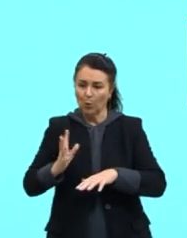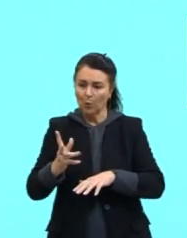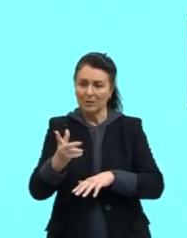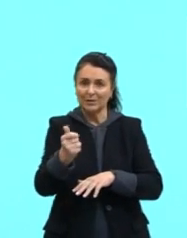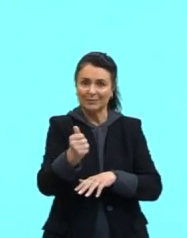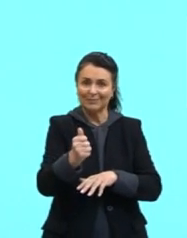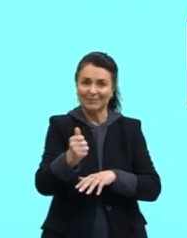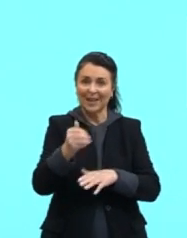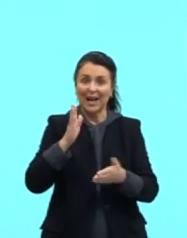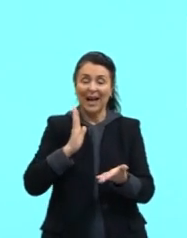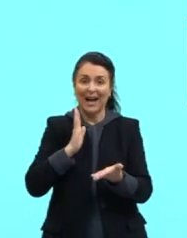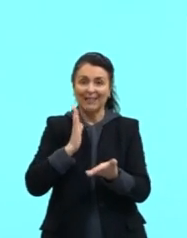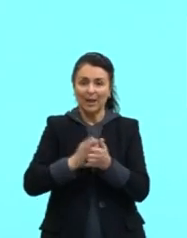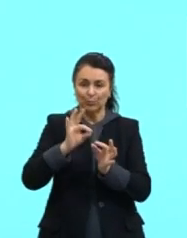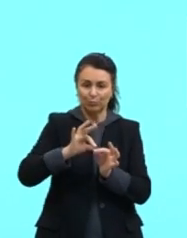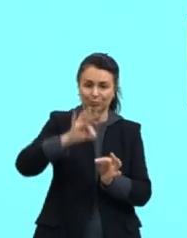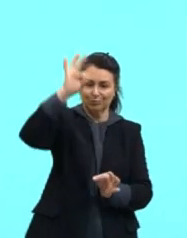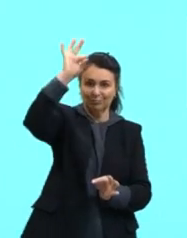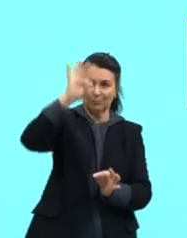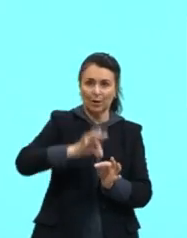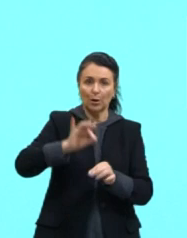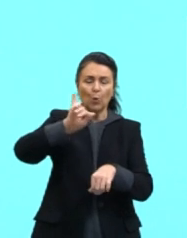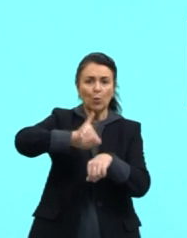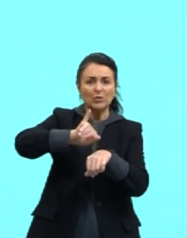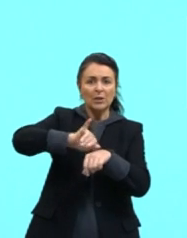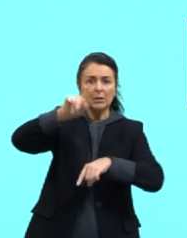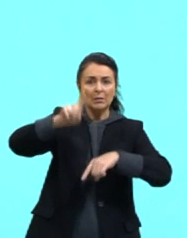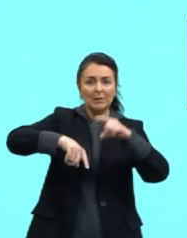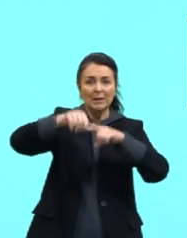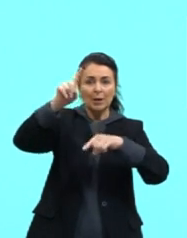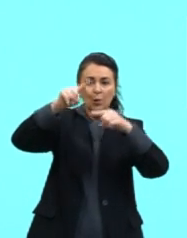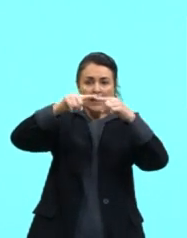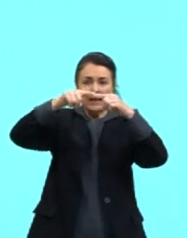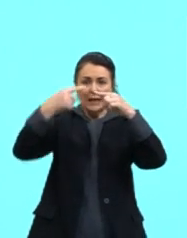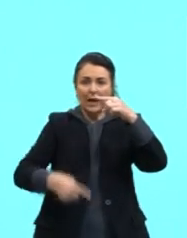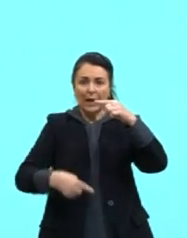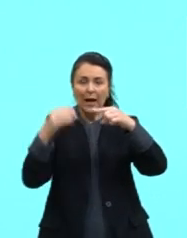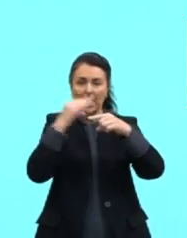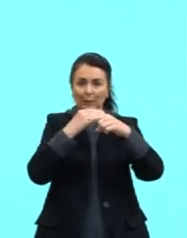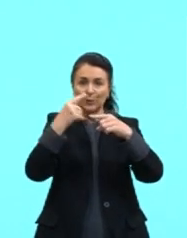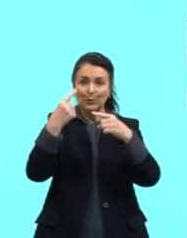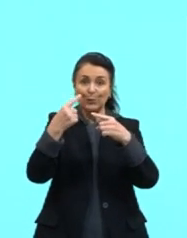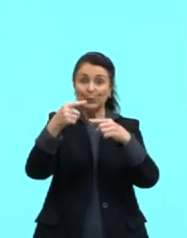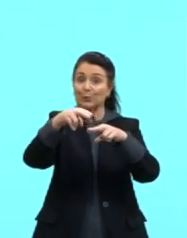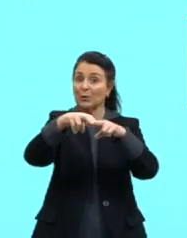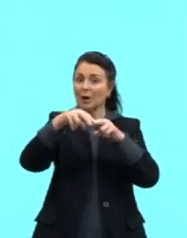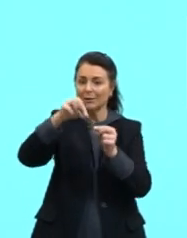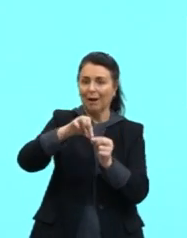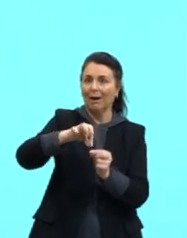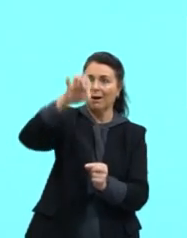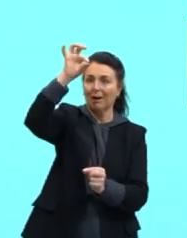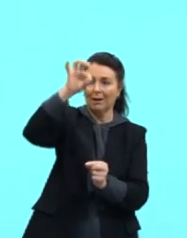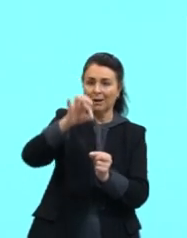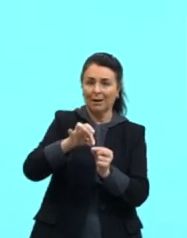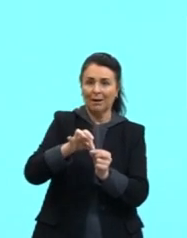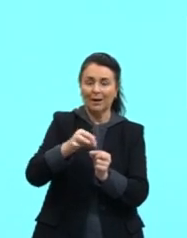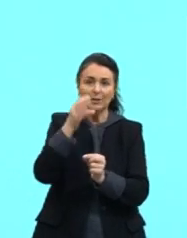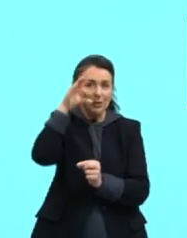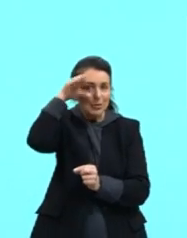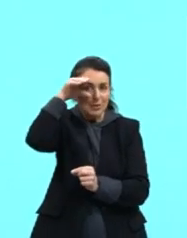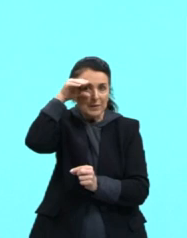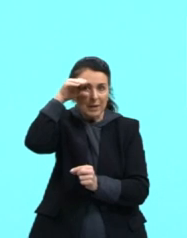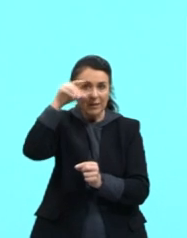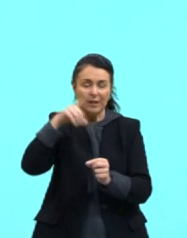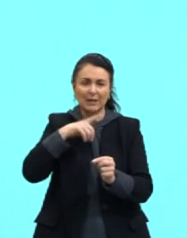Então, os objetos, eles acabam caindo mais rápido, né, quando estão na vertical. Além disso, né, aqui a gente observa um certo